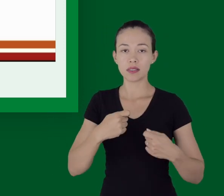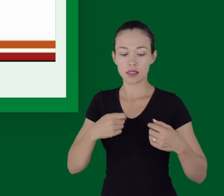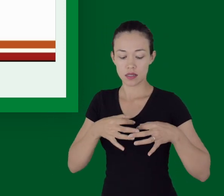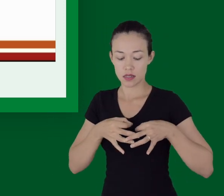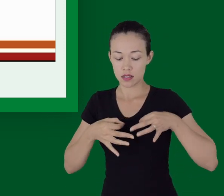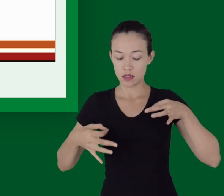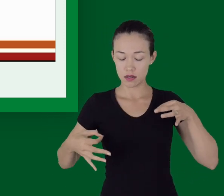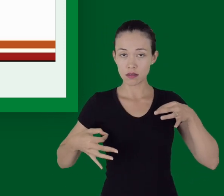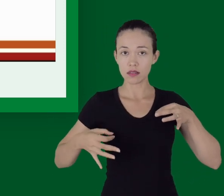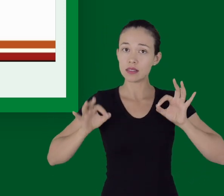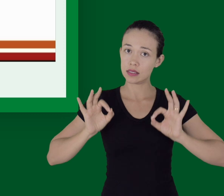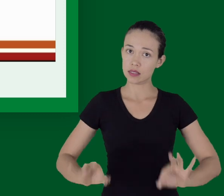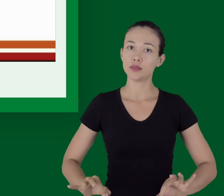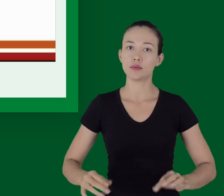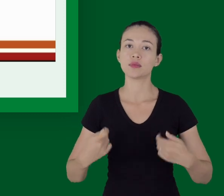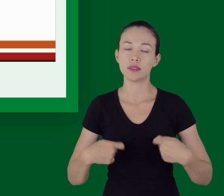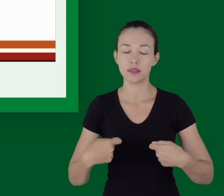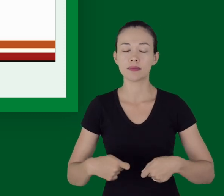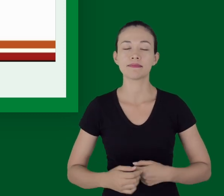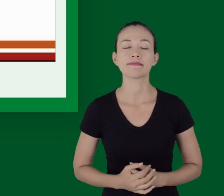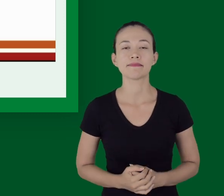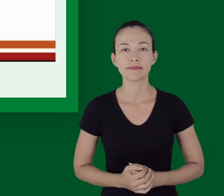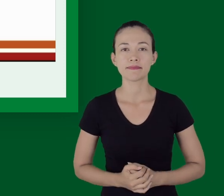posicionar par sobre o marca-passo.